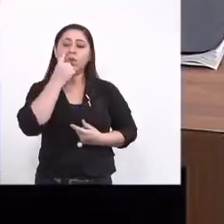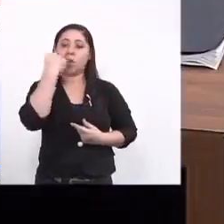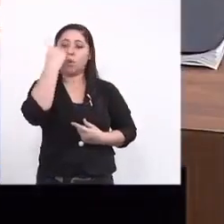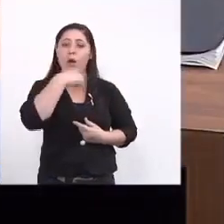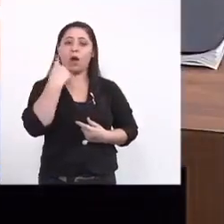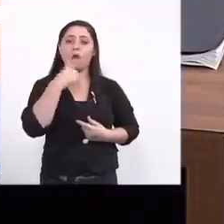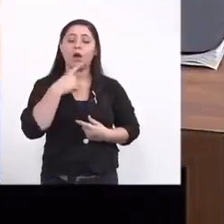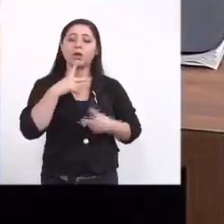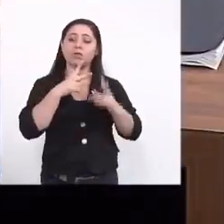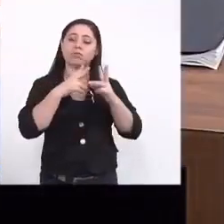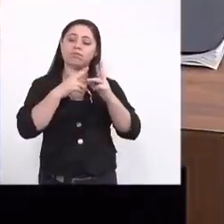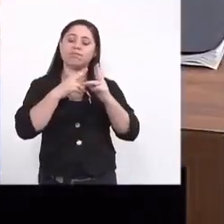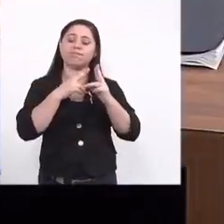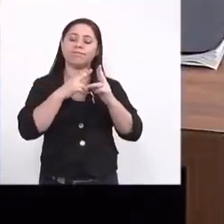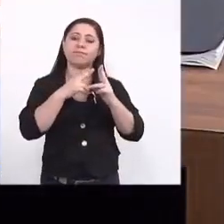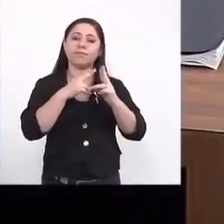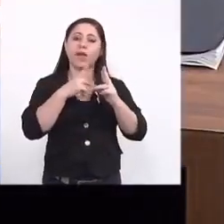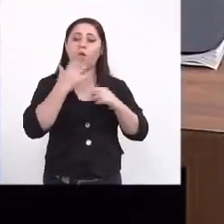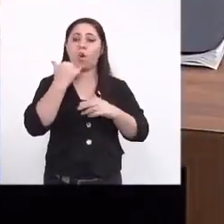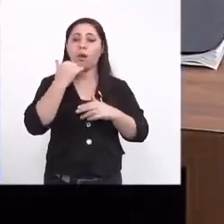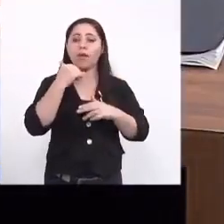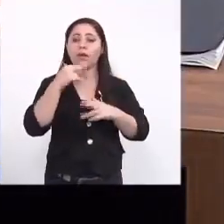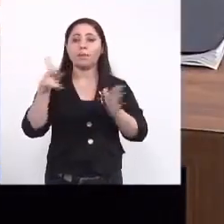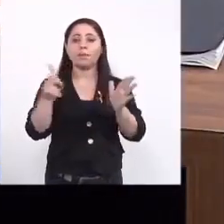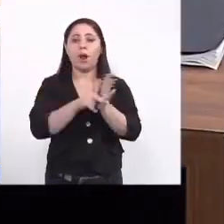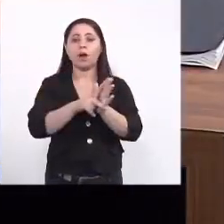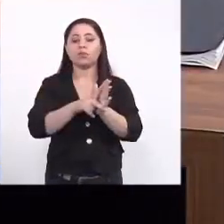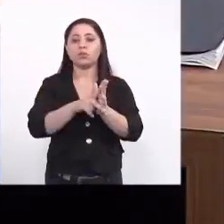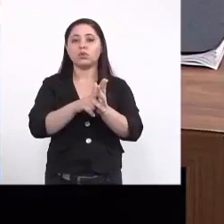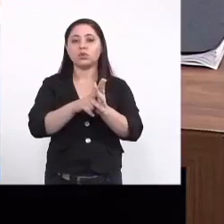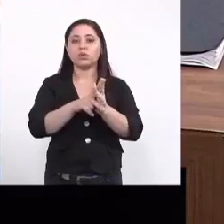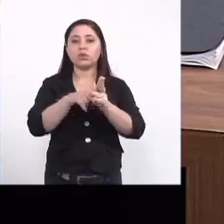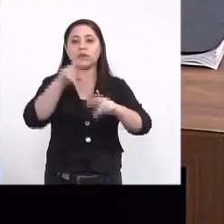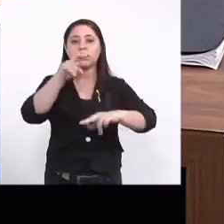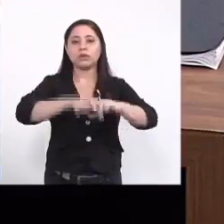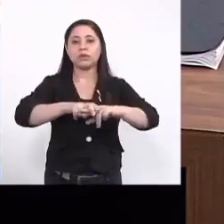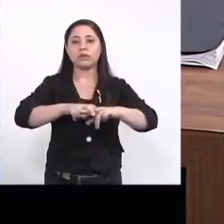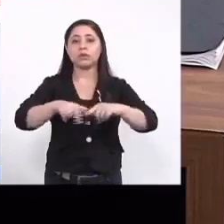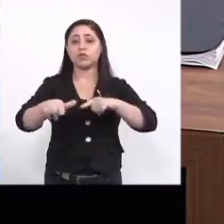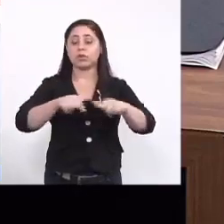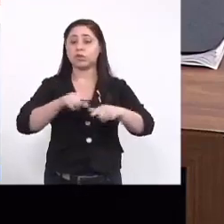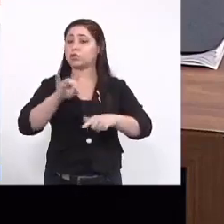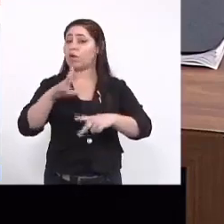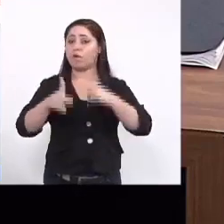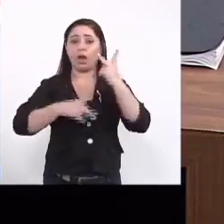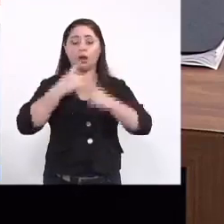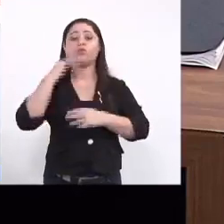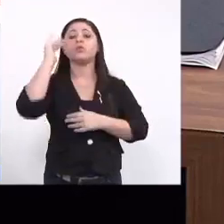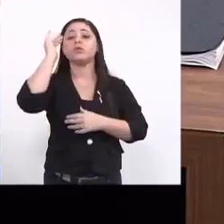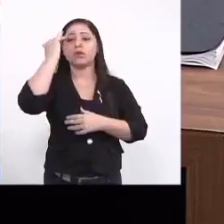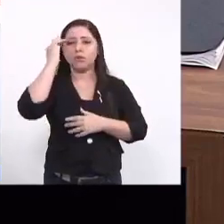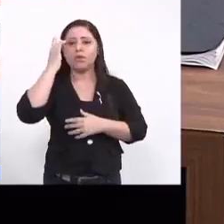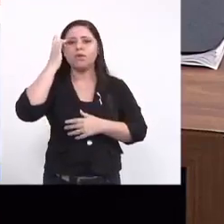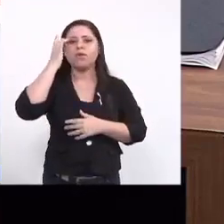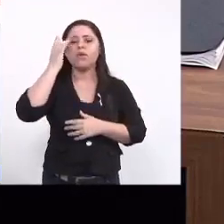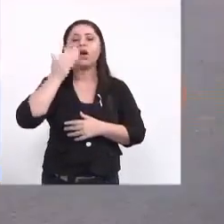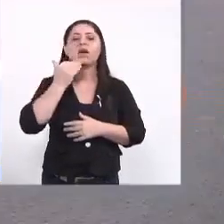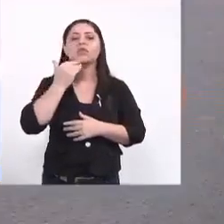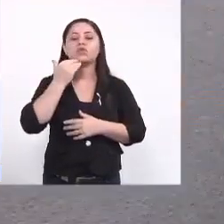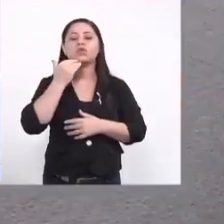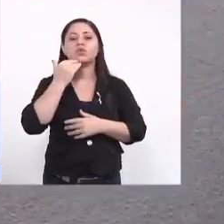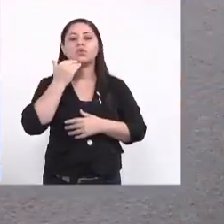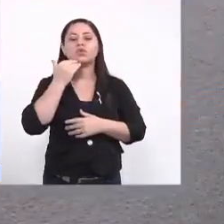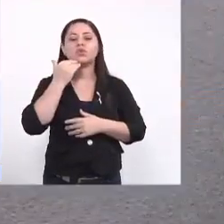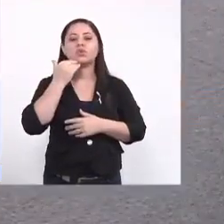hora ele tem que almoçar muitas vezes na cadeira de trabalho então eu só falei eu entendo muito faço as defesas no